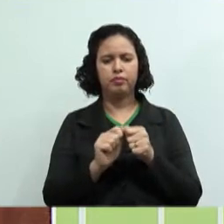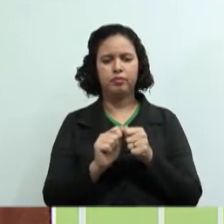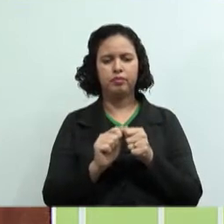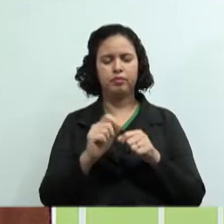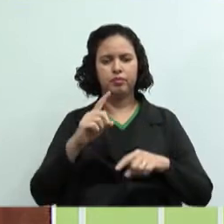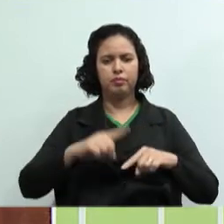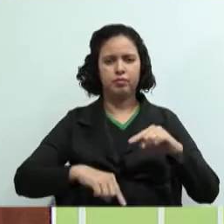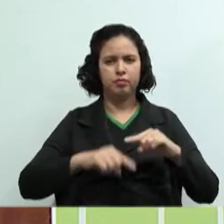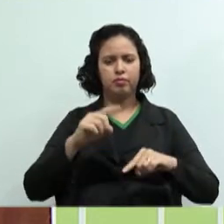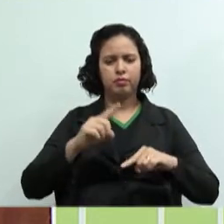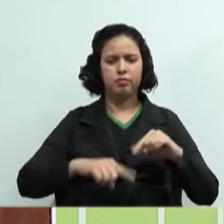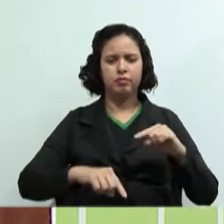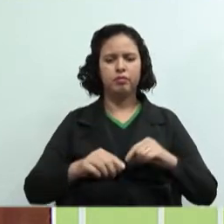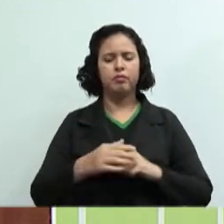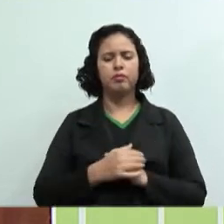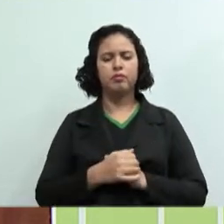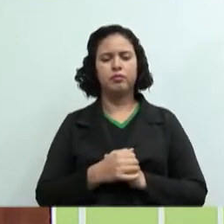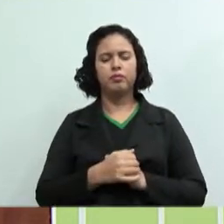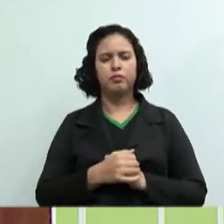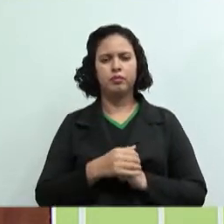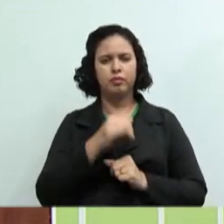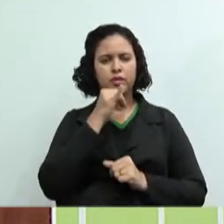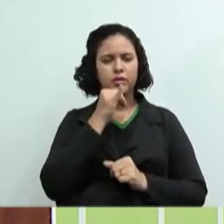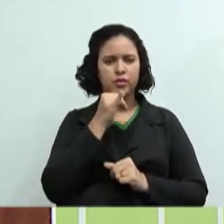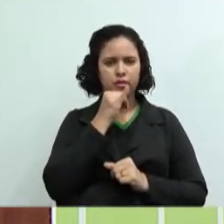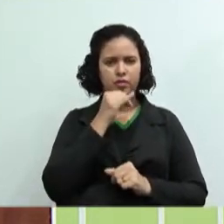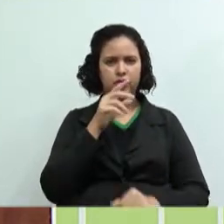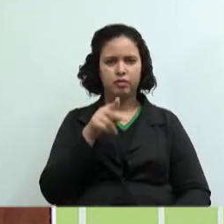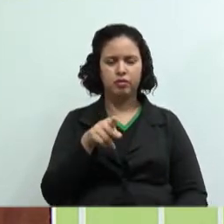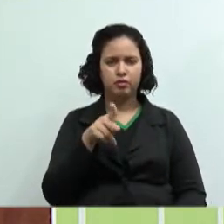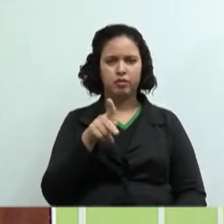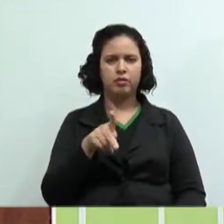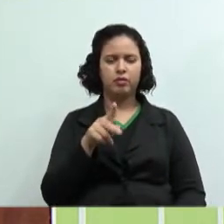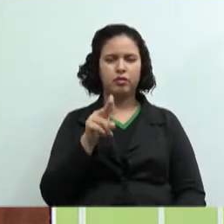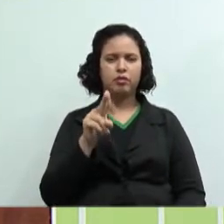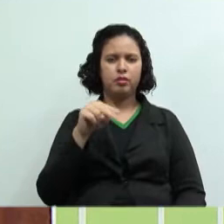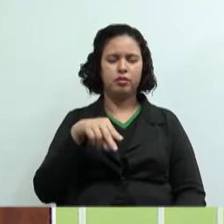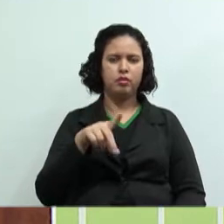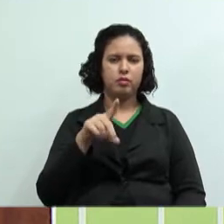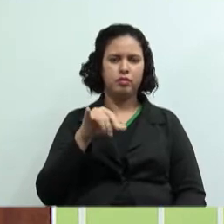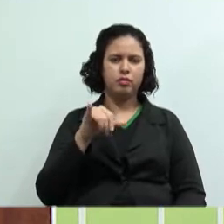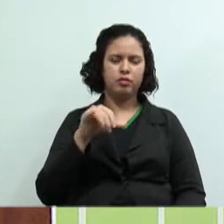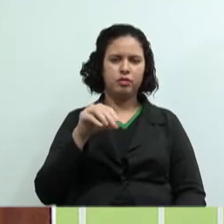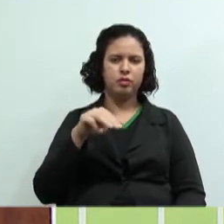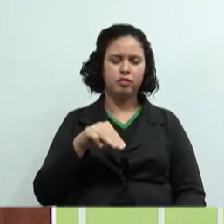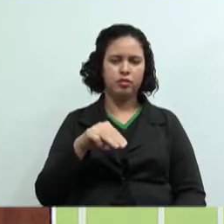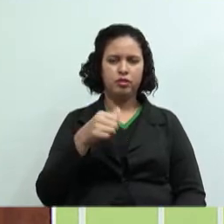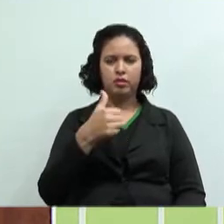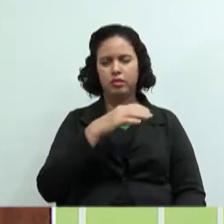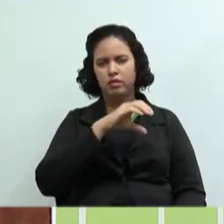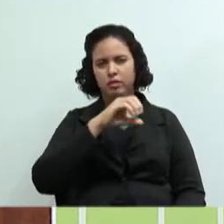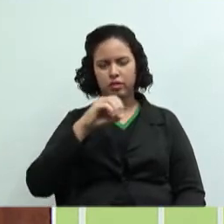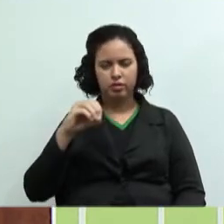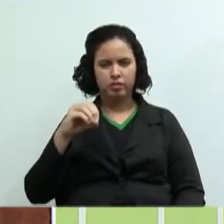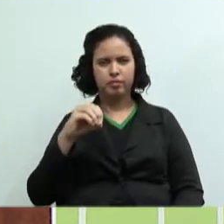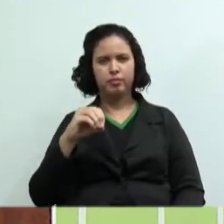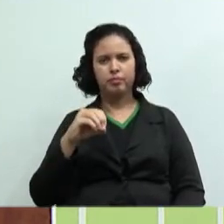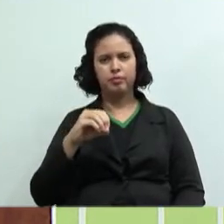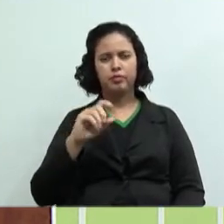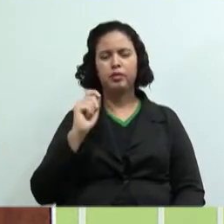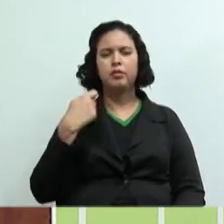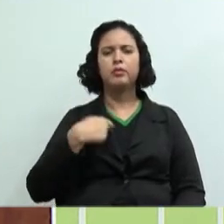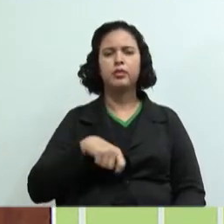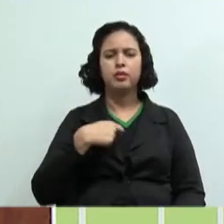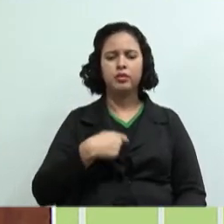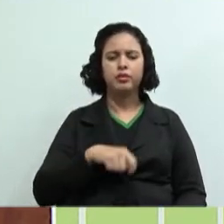produto. Vamos lá, eu vou produzir pudim. A minha produção mensal são 100 pudins. Então, o que eu preciso? O que entraria